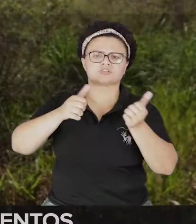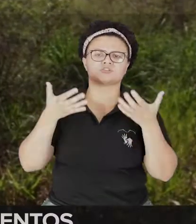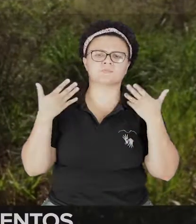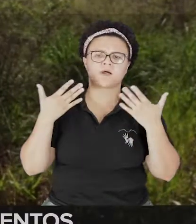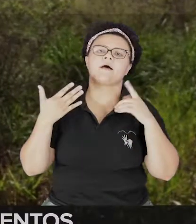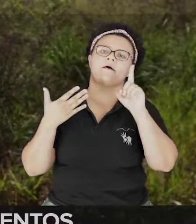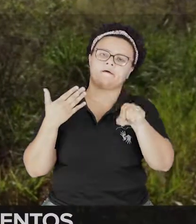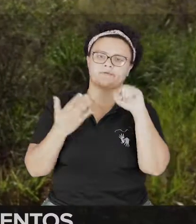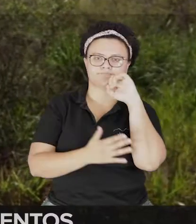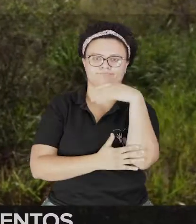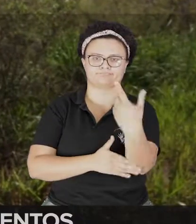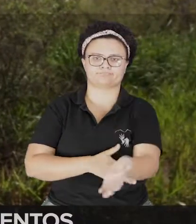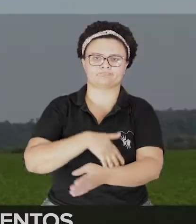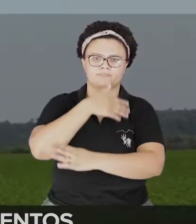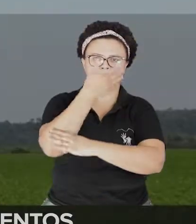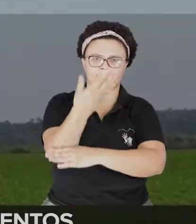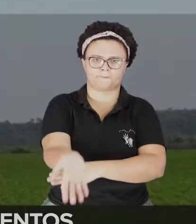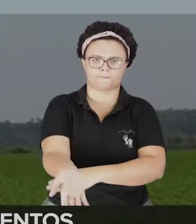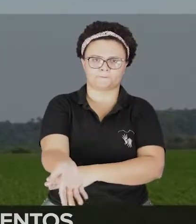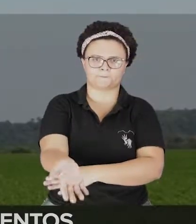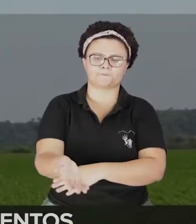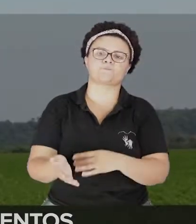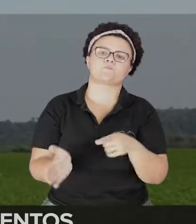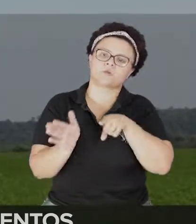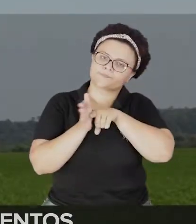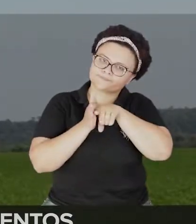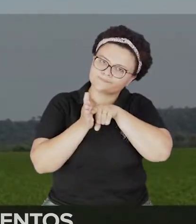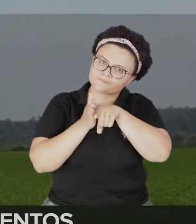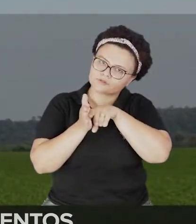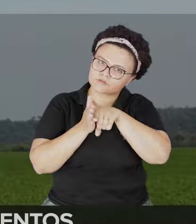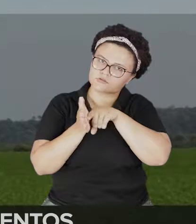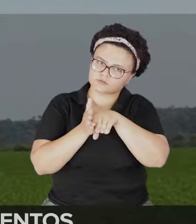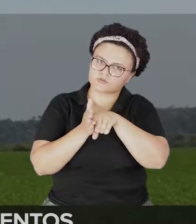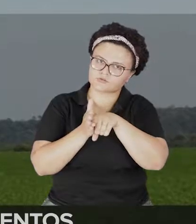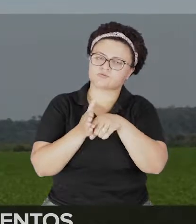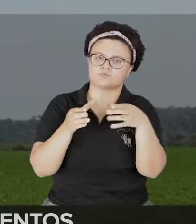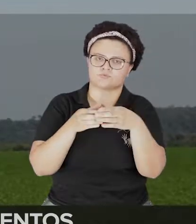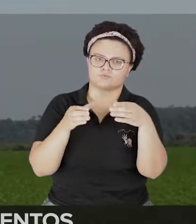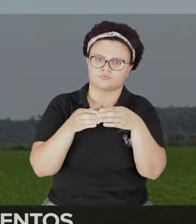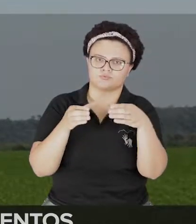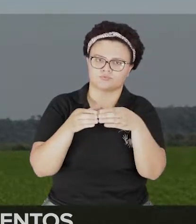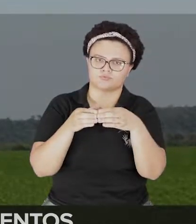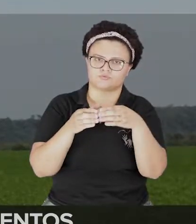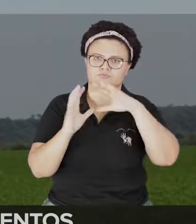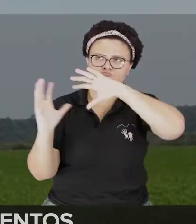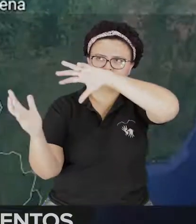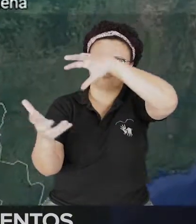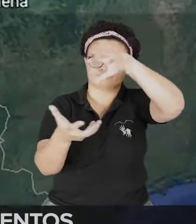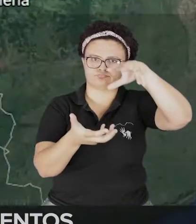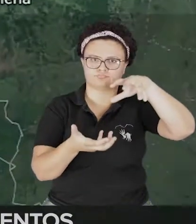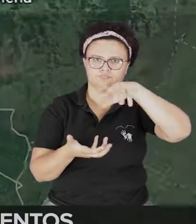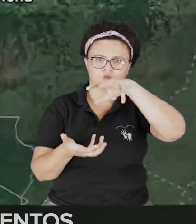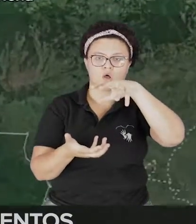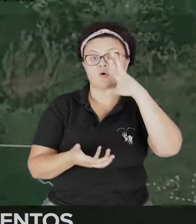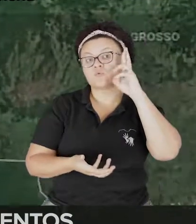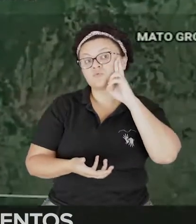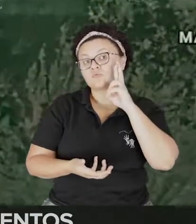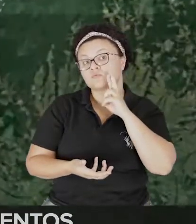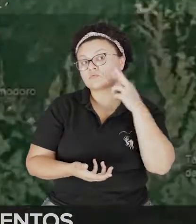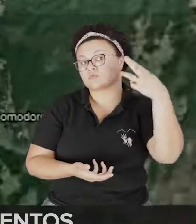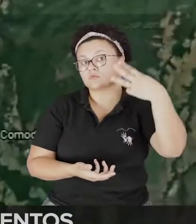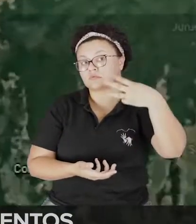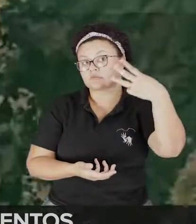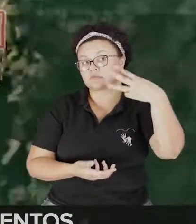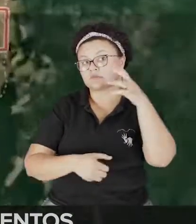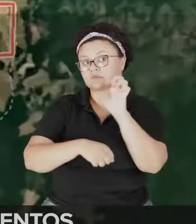o desmatamento na região. Segundo dados do INPE, Instituto Nacional de Pesquisas Espaciais, Rondônia é o terceiro estado